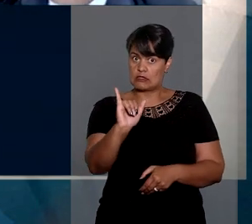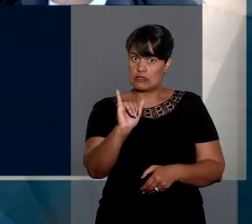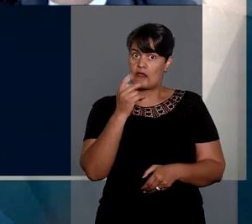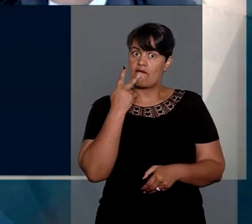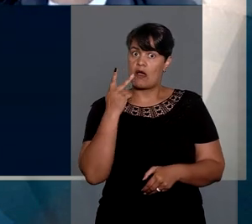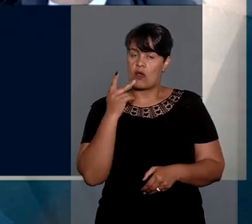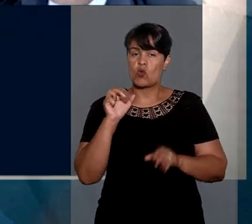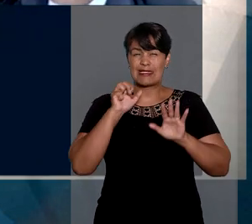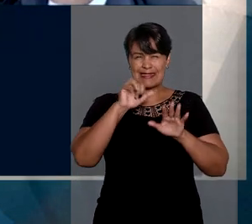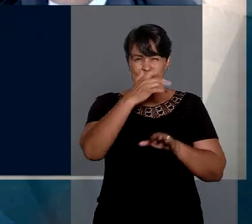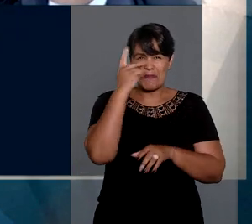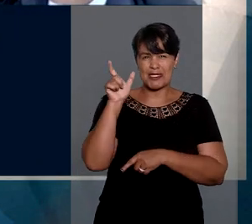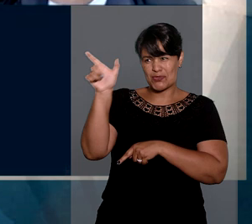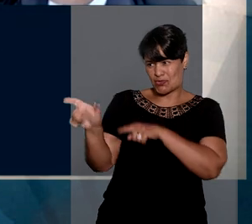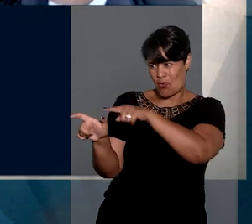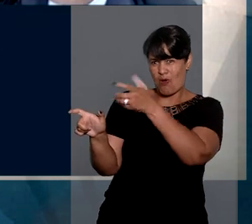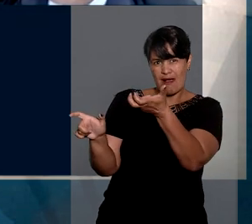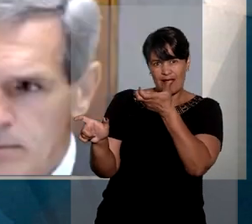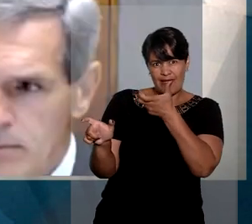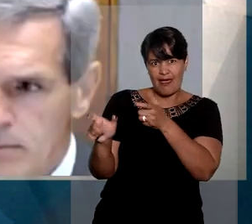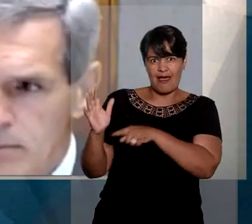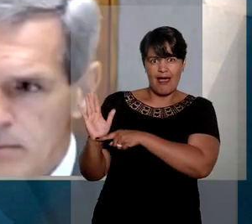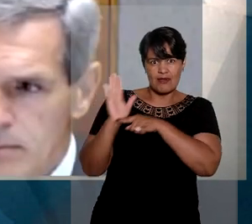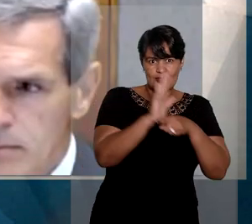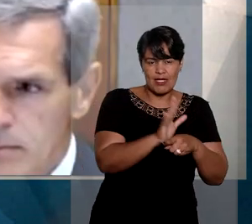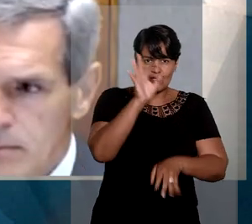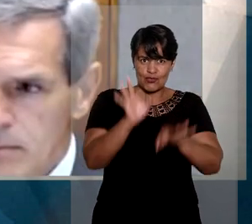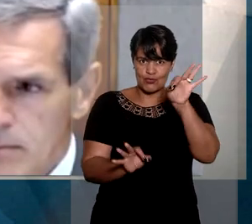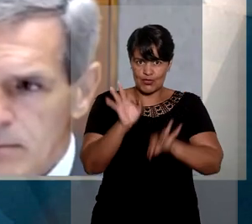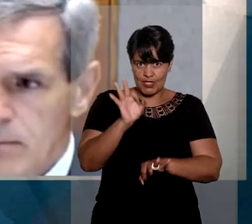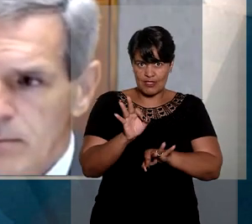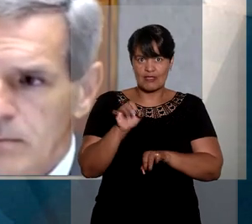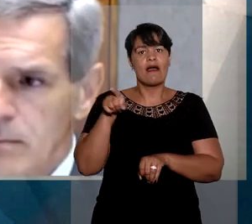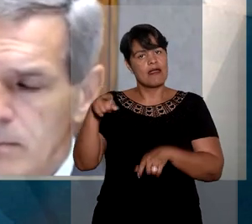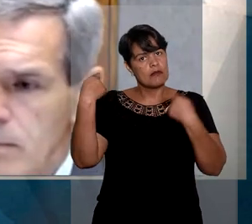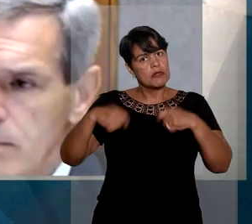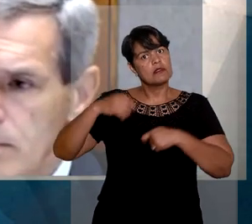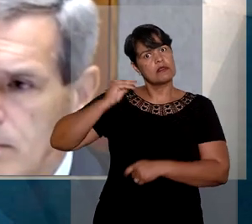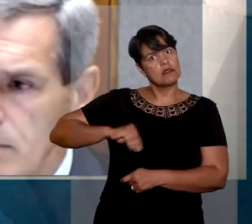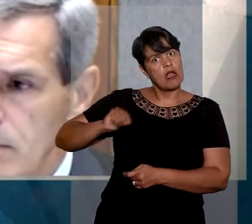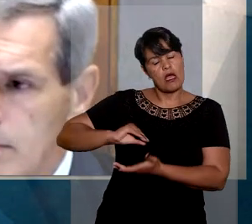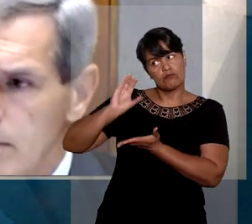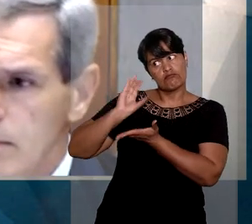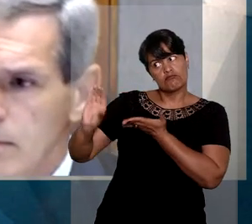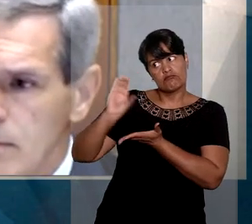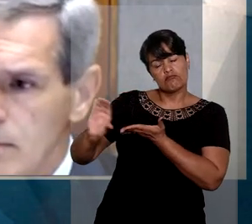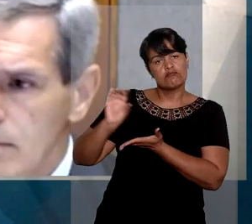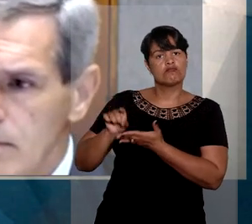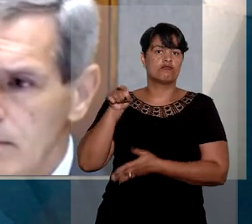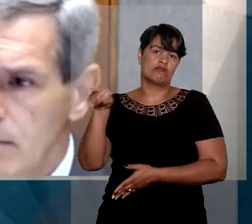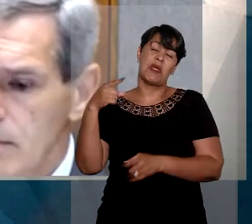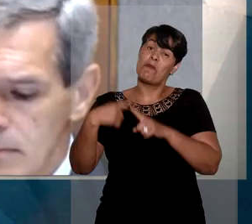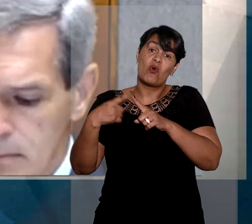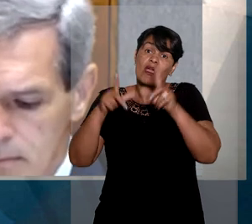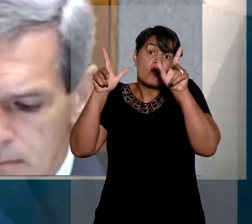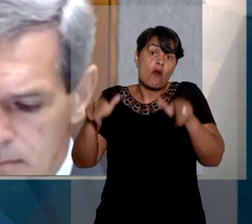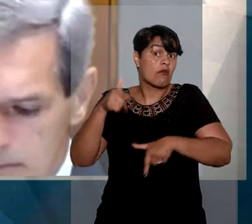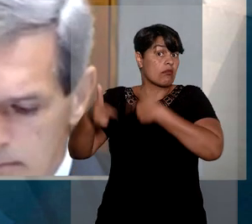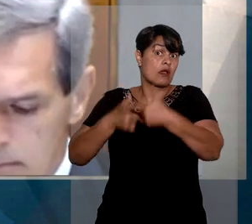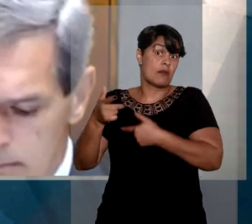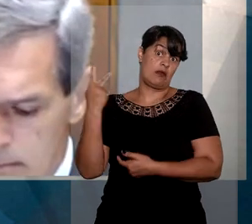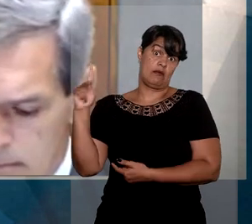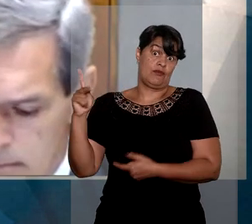aceita exercer a função pública de depositário tem direito à remuneração como contrapartida pela prestação dos serviços